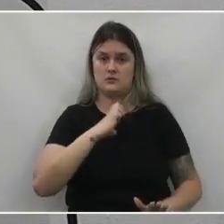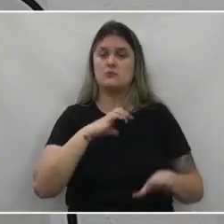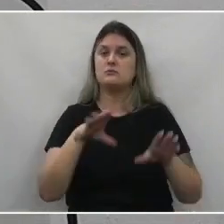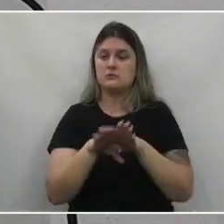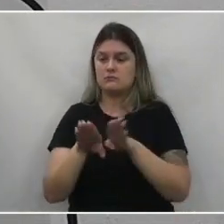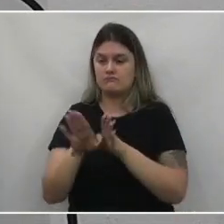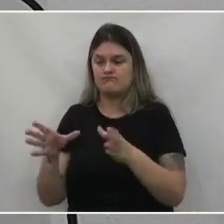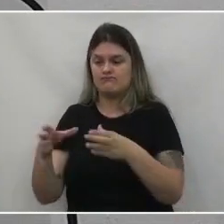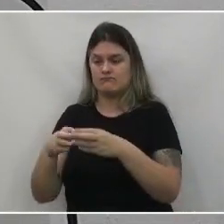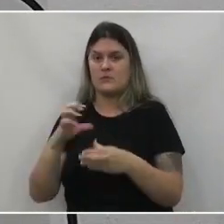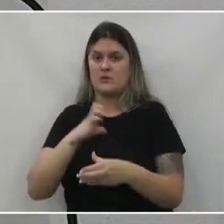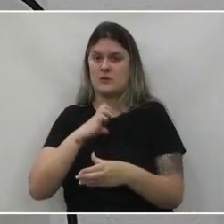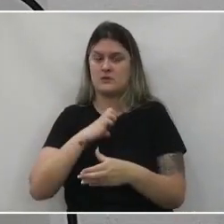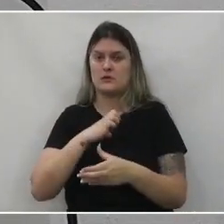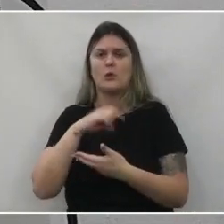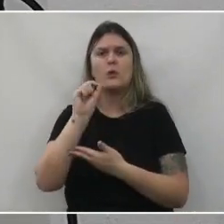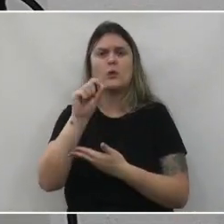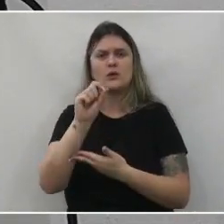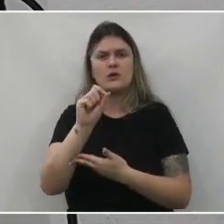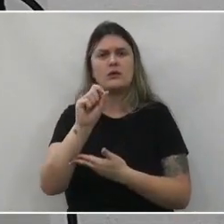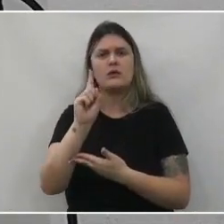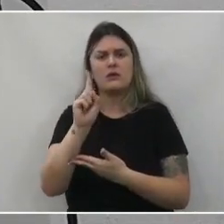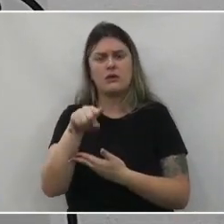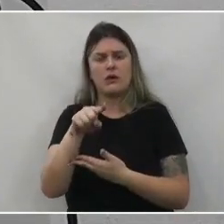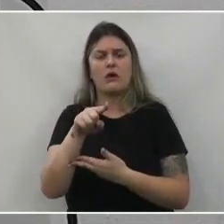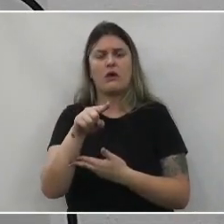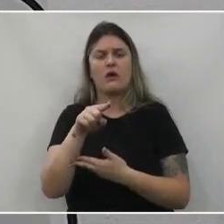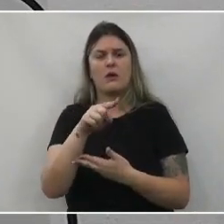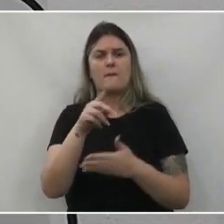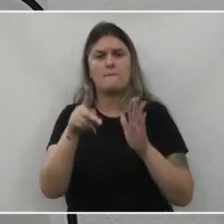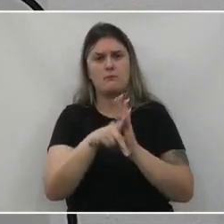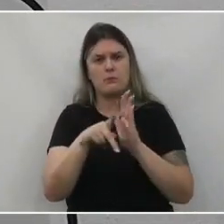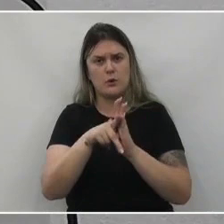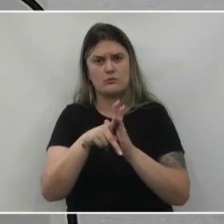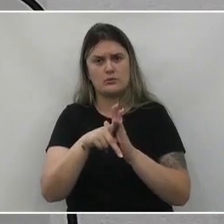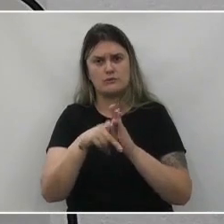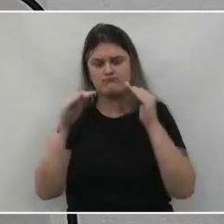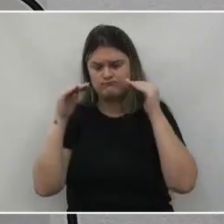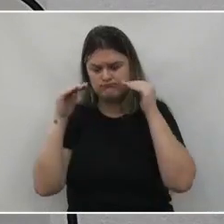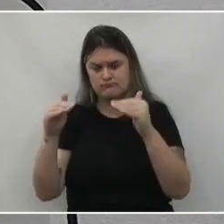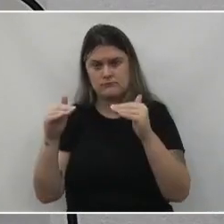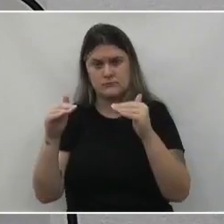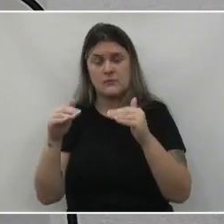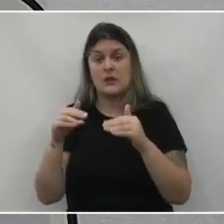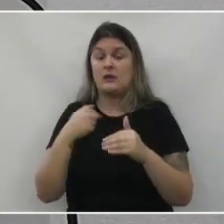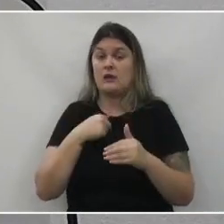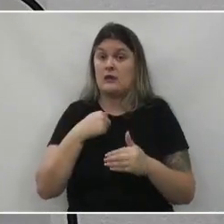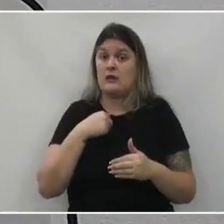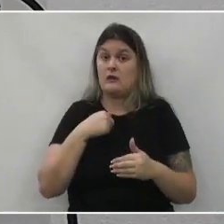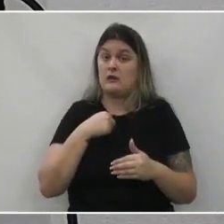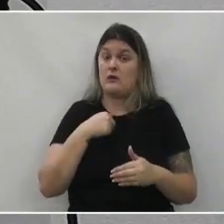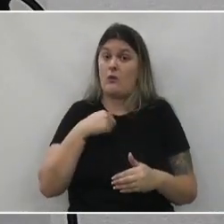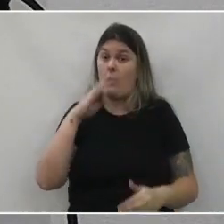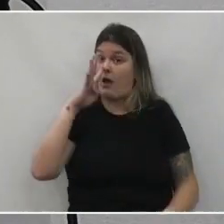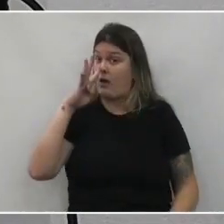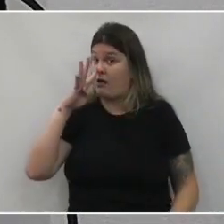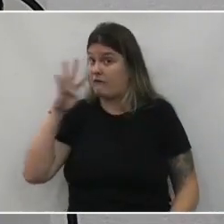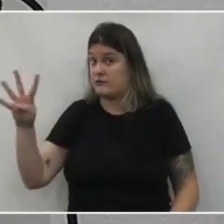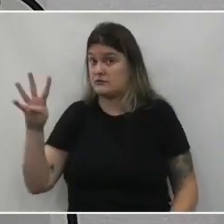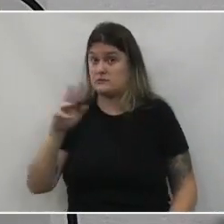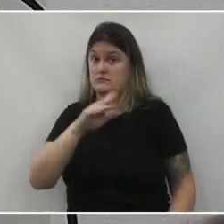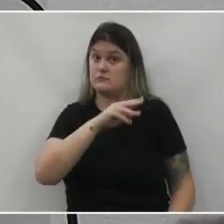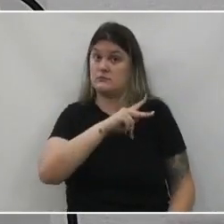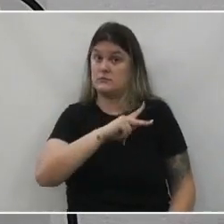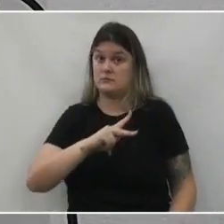Comissão de Ética as medidas cabíveis, se assim forem necessárias. Portanto, aqui fica a minha denúncia, senhor presidente,